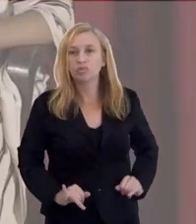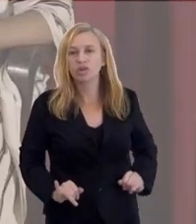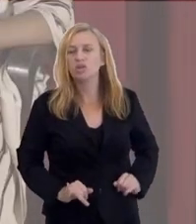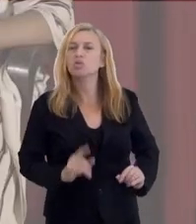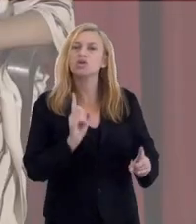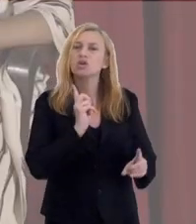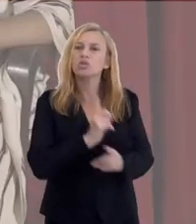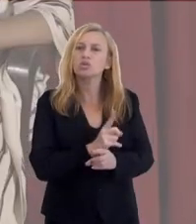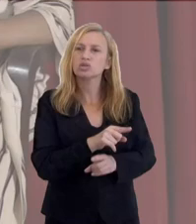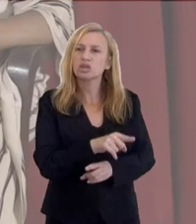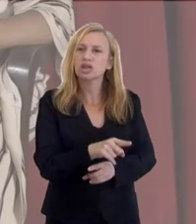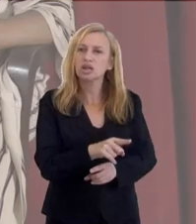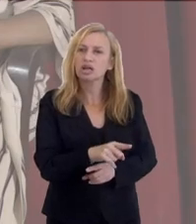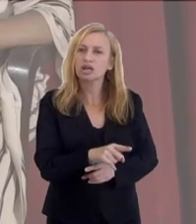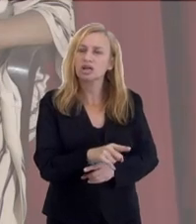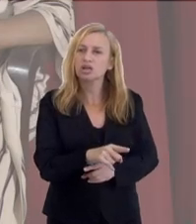ali